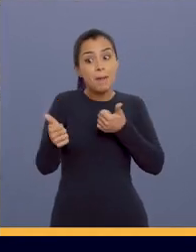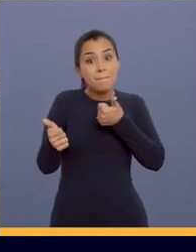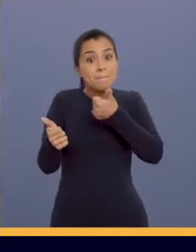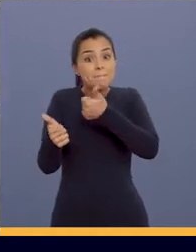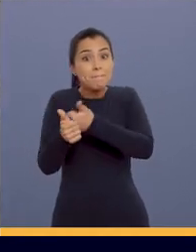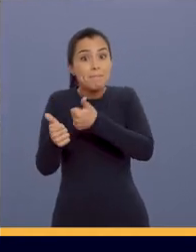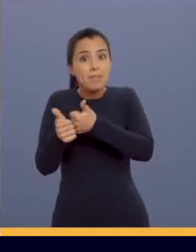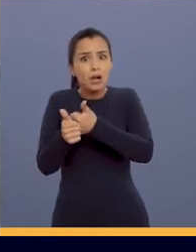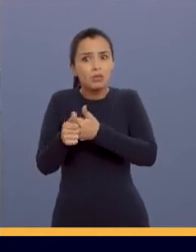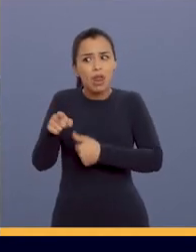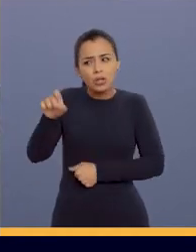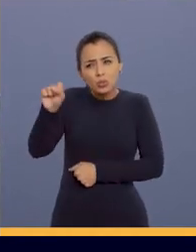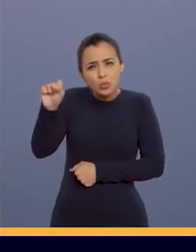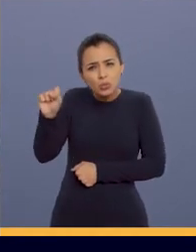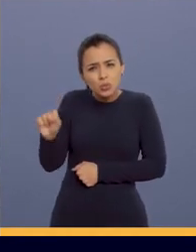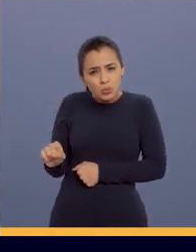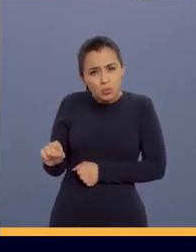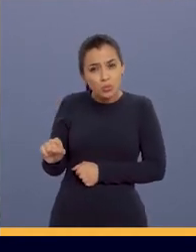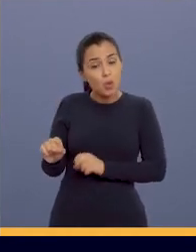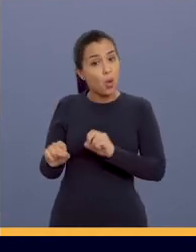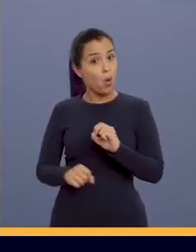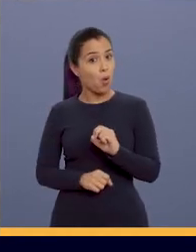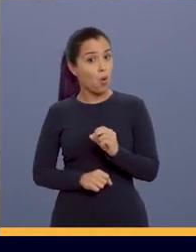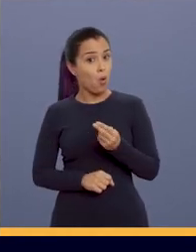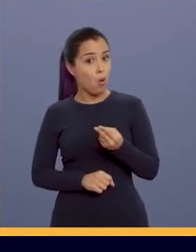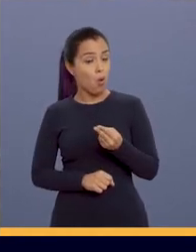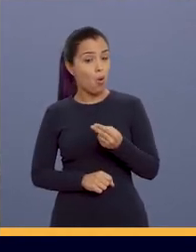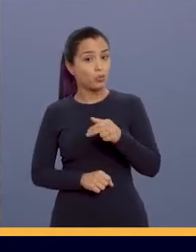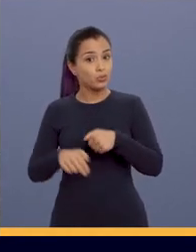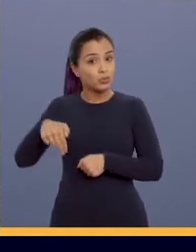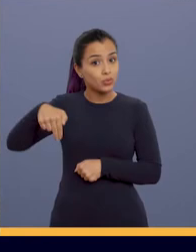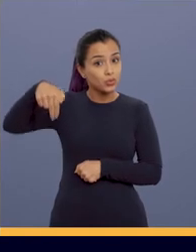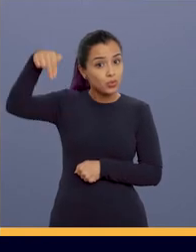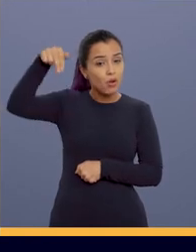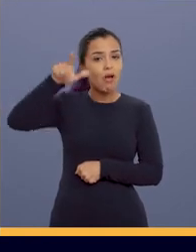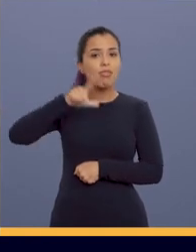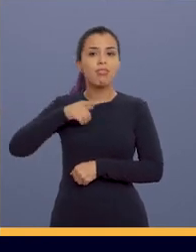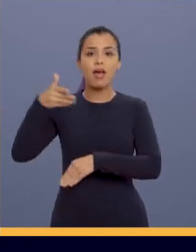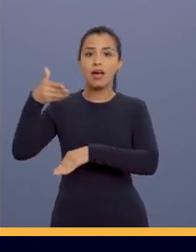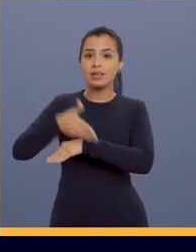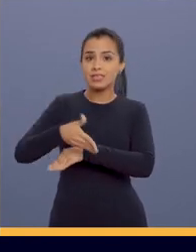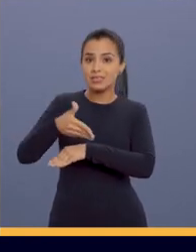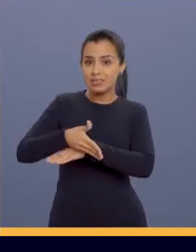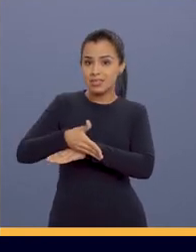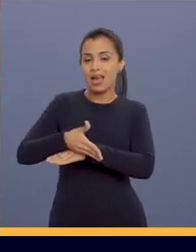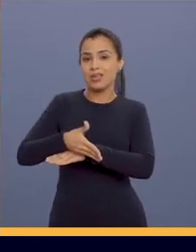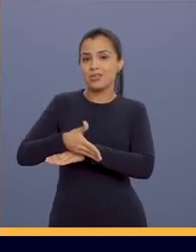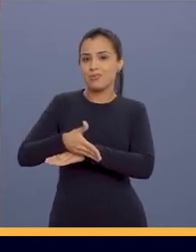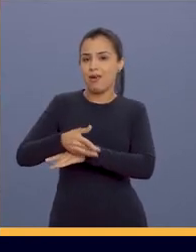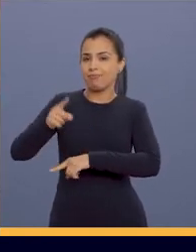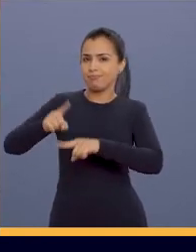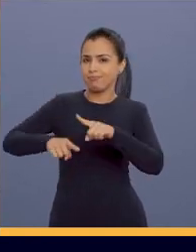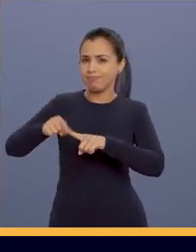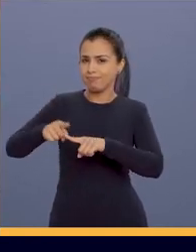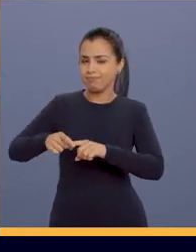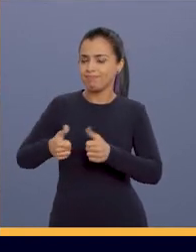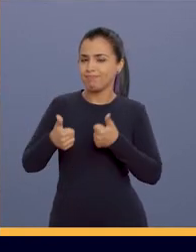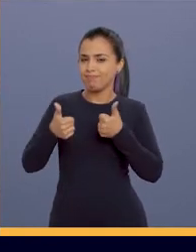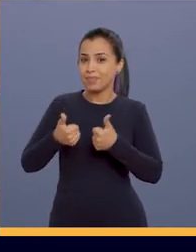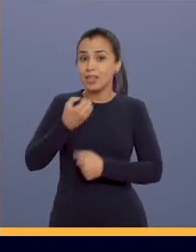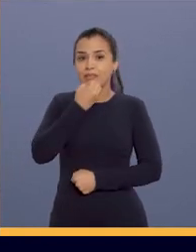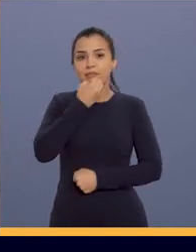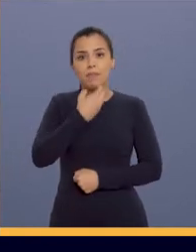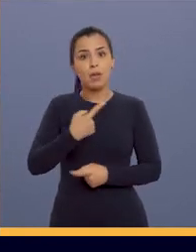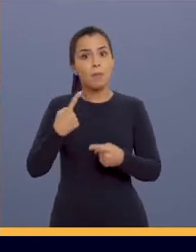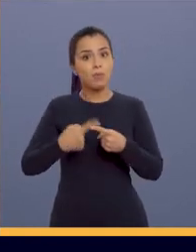fundão da Zona Sul ou lá no fundão da Zona Norte, tem acesso a um equipamento de primeiro mundo. Ainda bem, porque